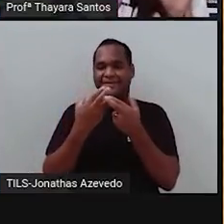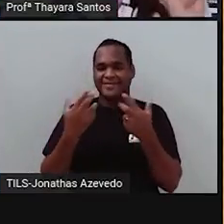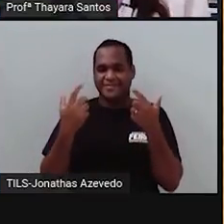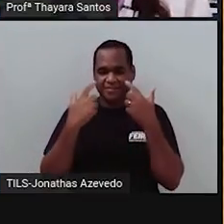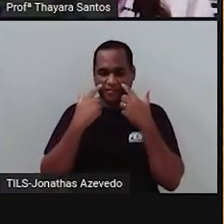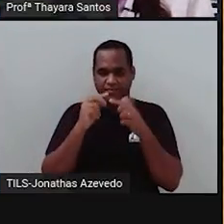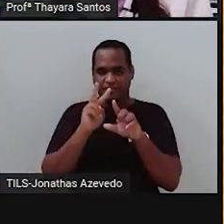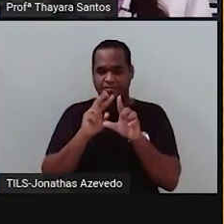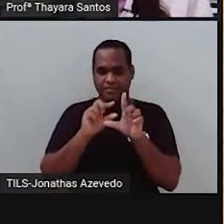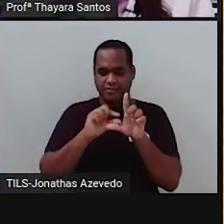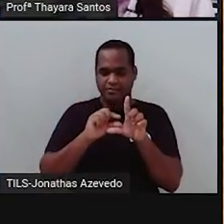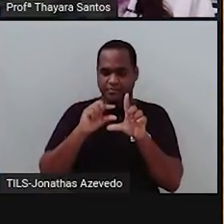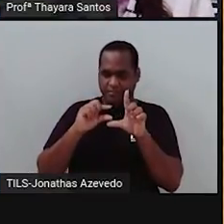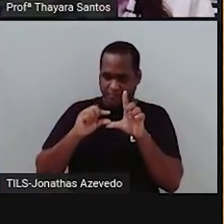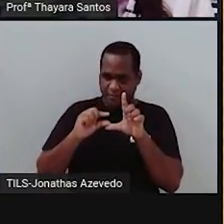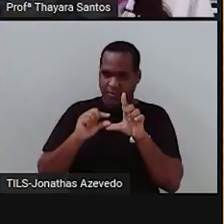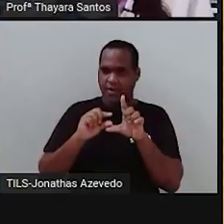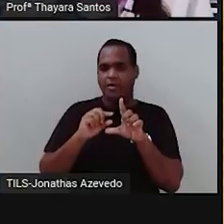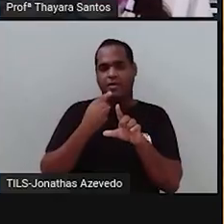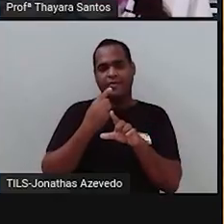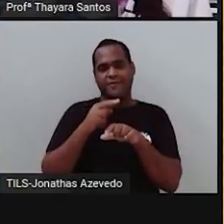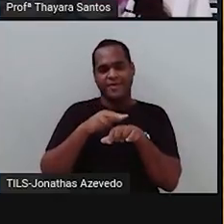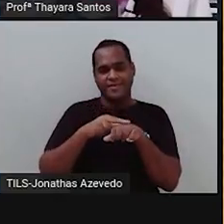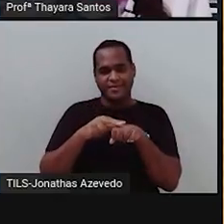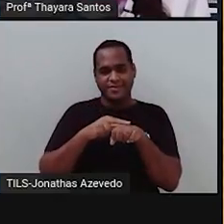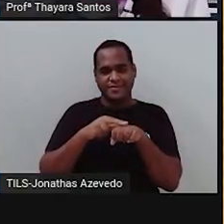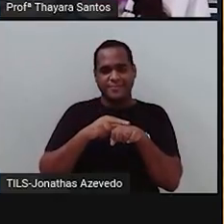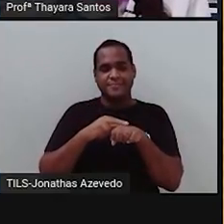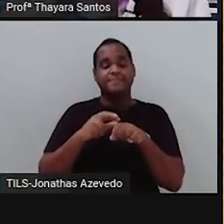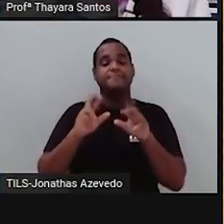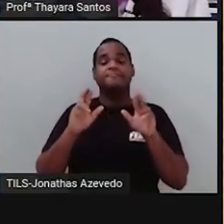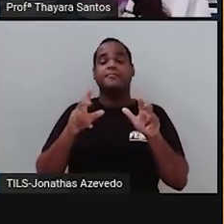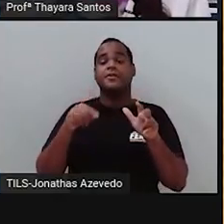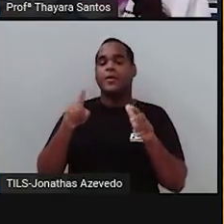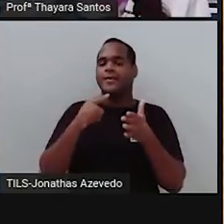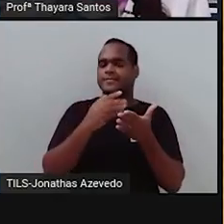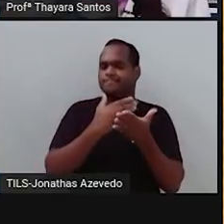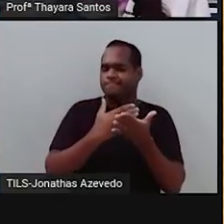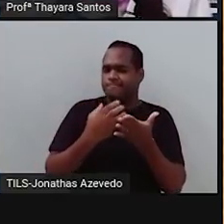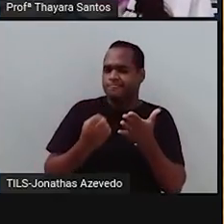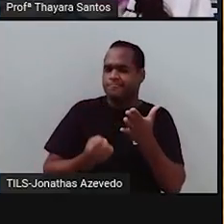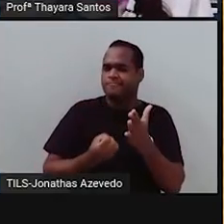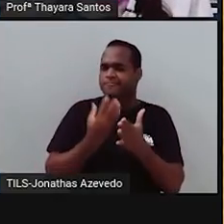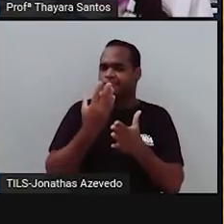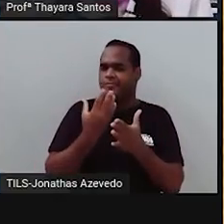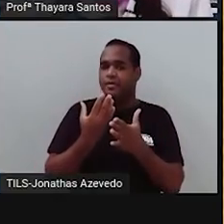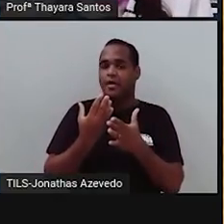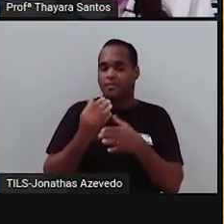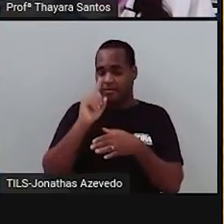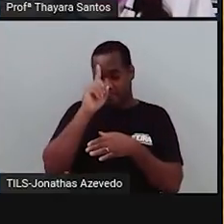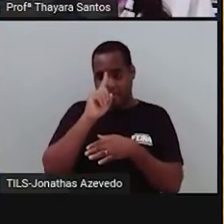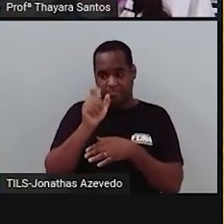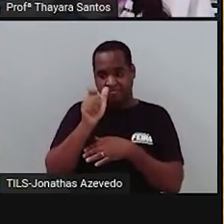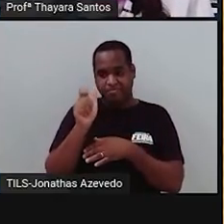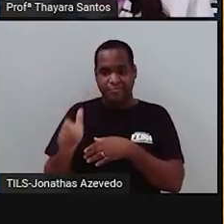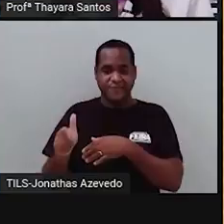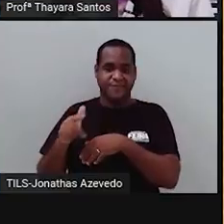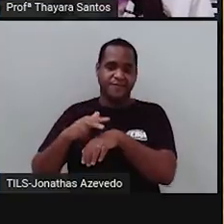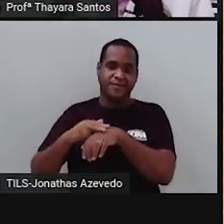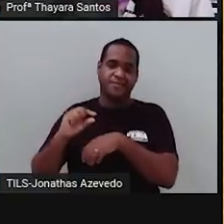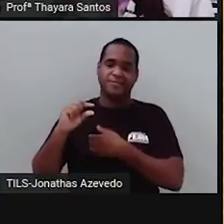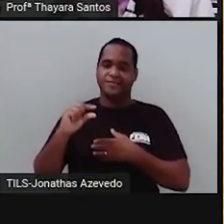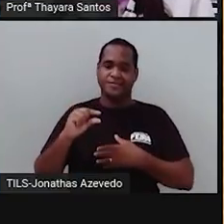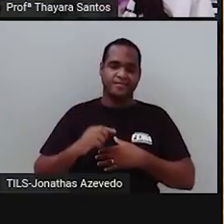dois Vzinhos, nasceram com coloração verde. Então, gente já vê aqui que nasceu muito mais sementes amarelas do que verdes. Quanto à